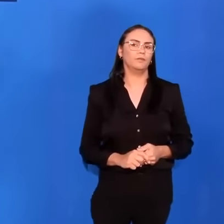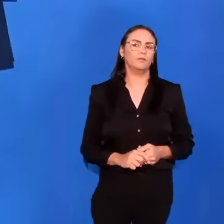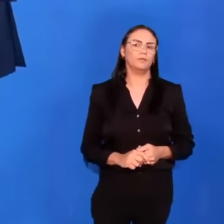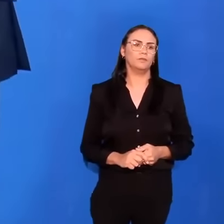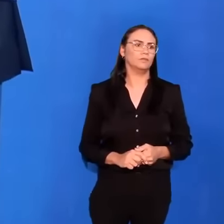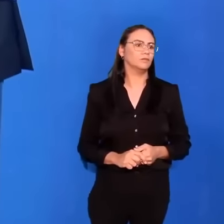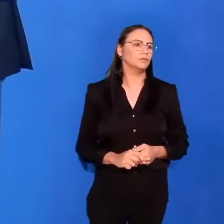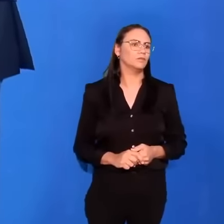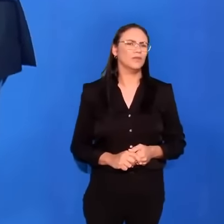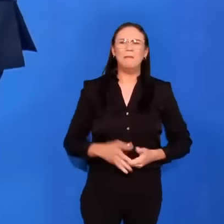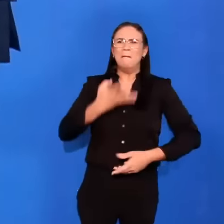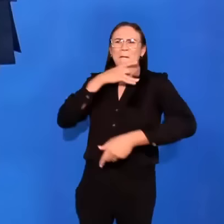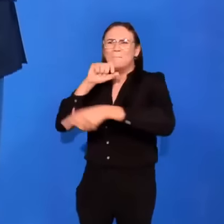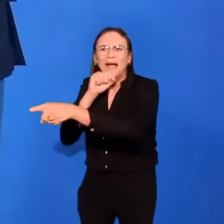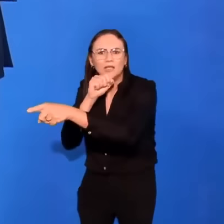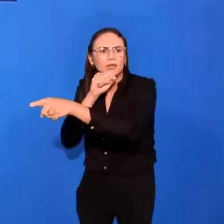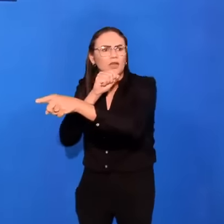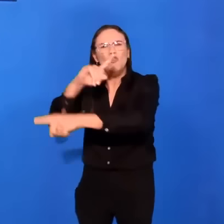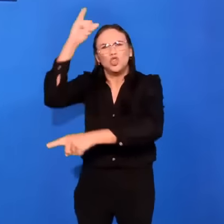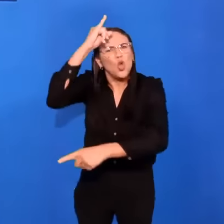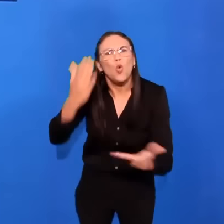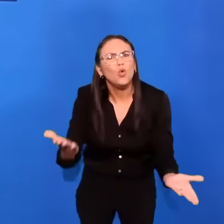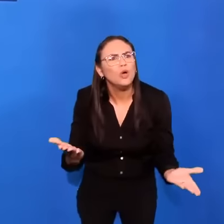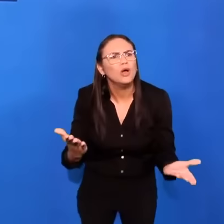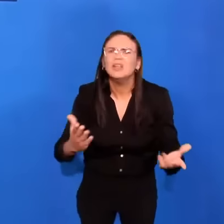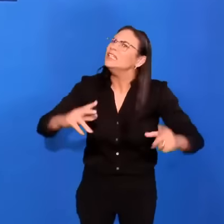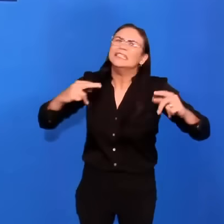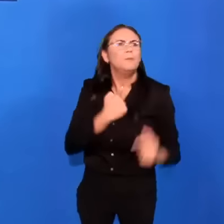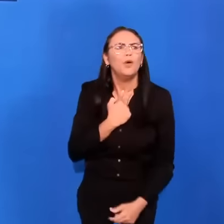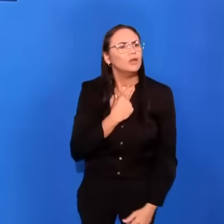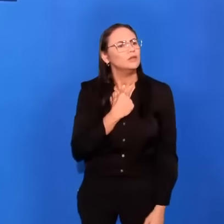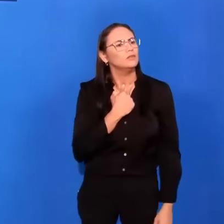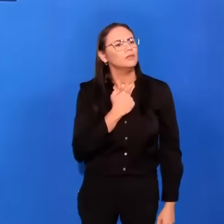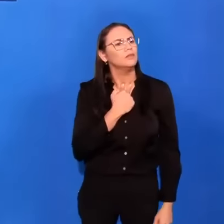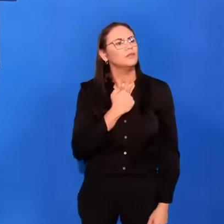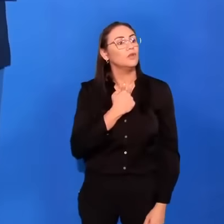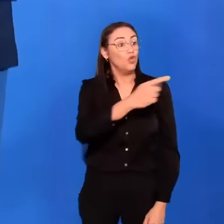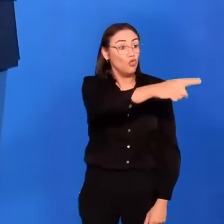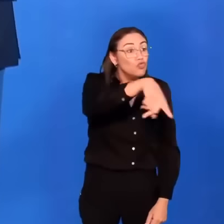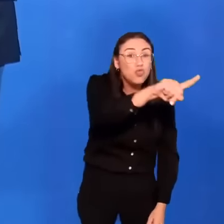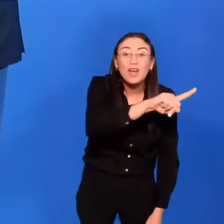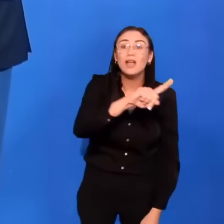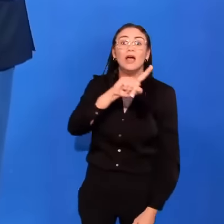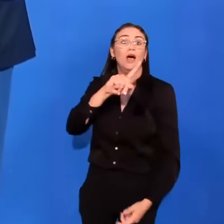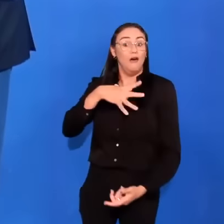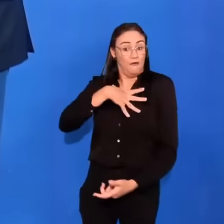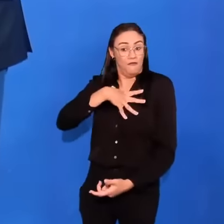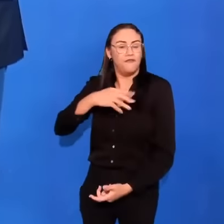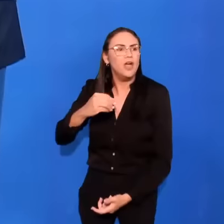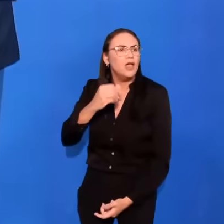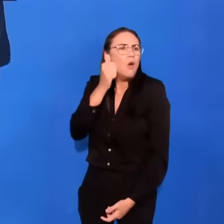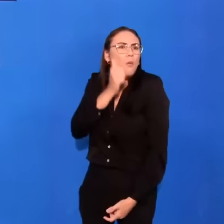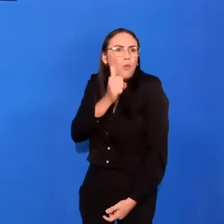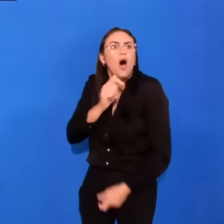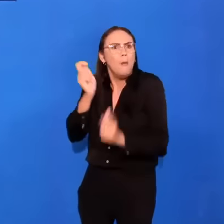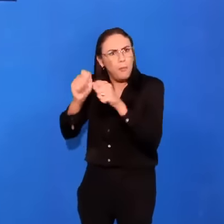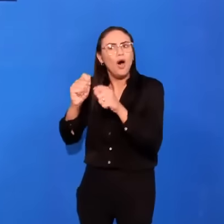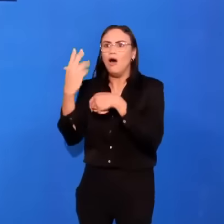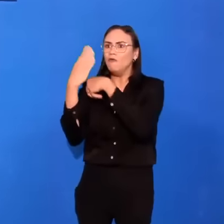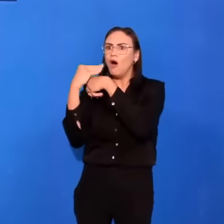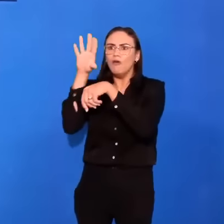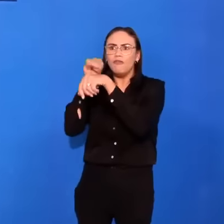Pais, não sejam tolos. Suas filhas podem estar trocando fotos